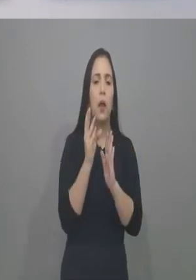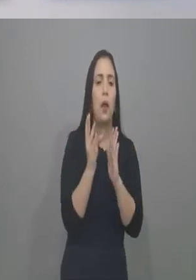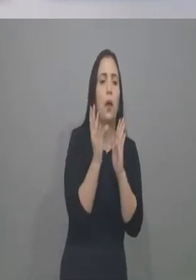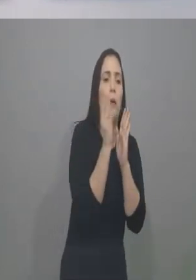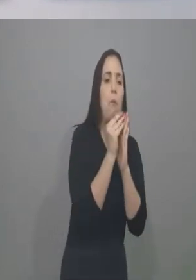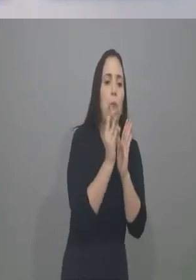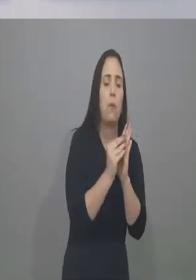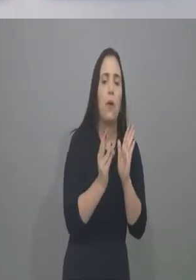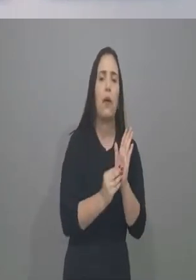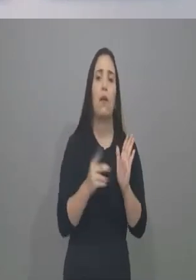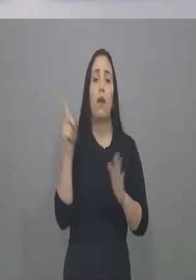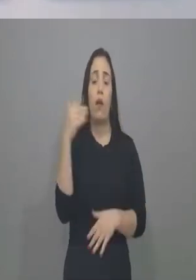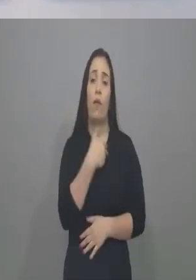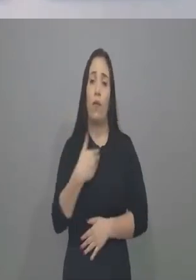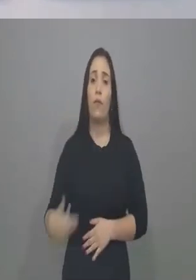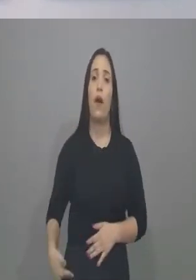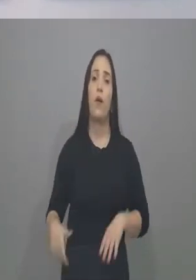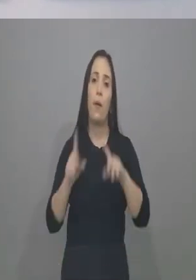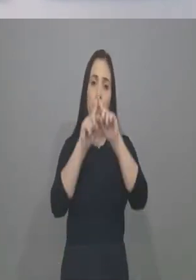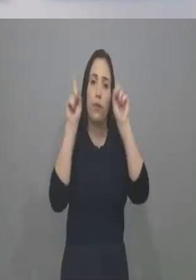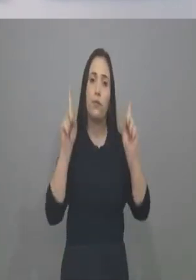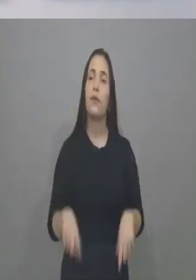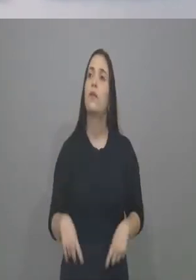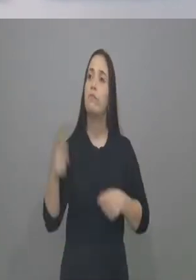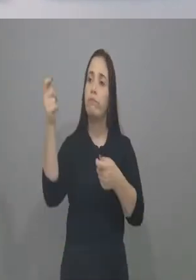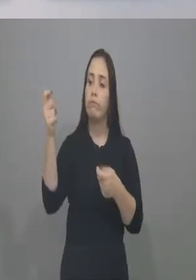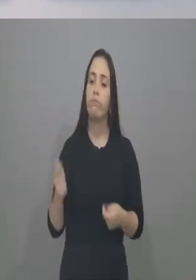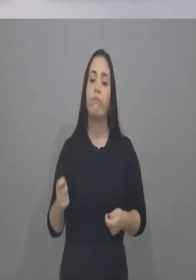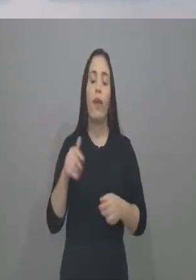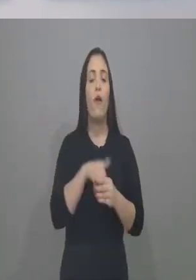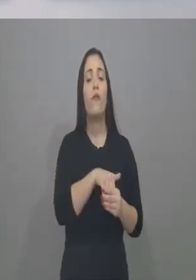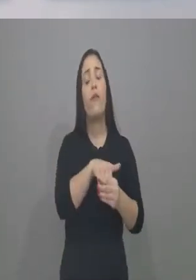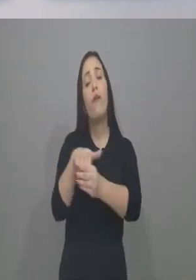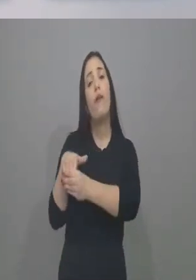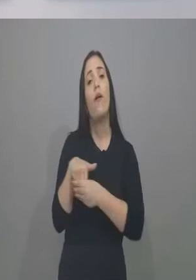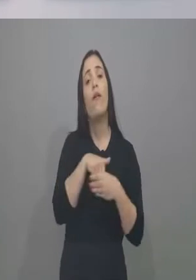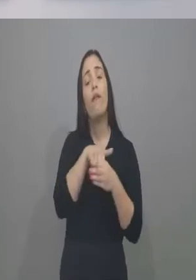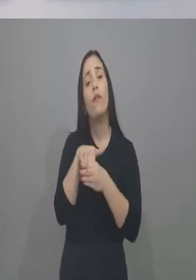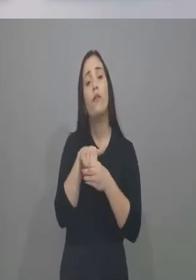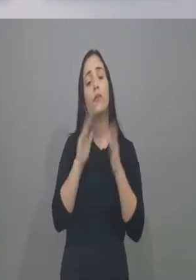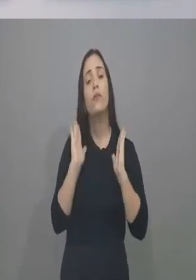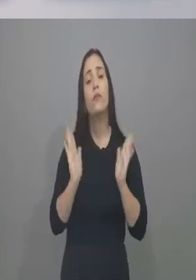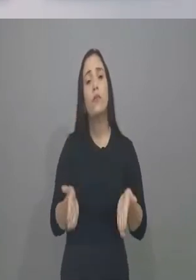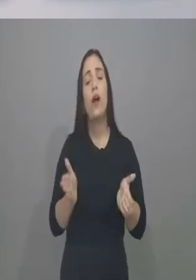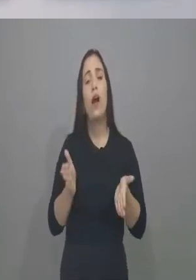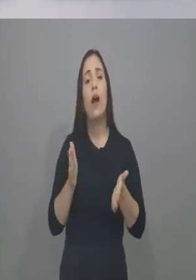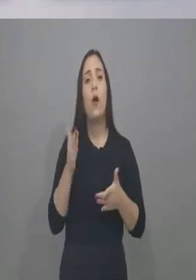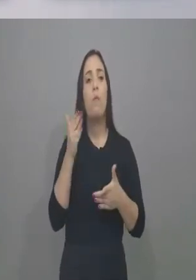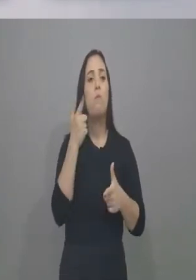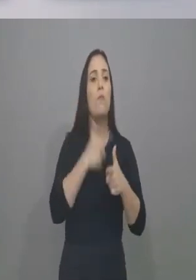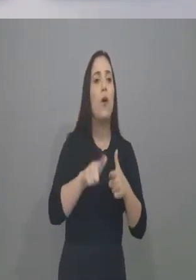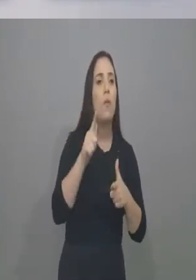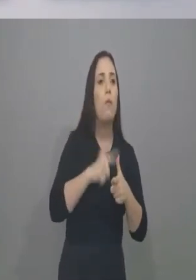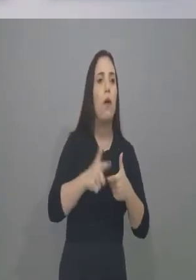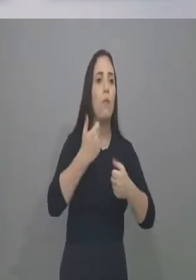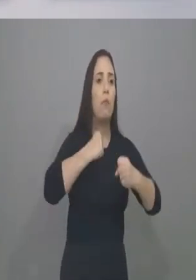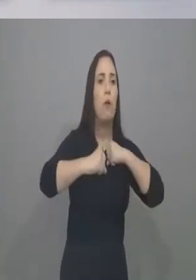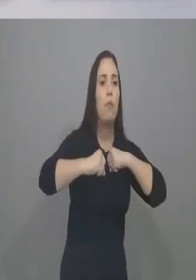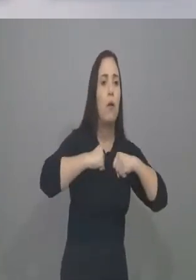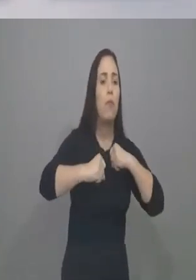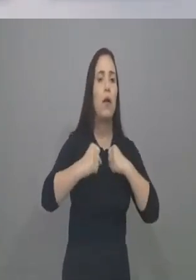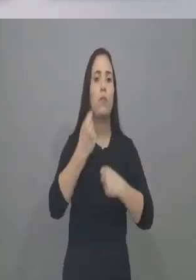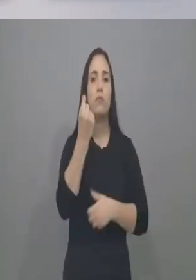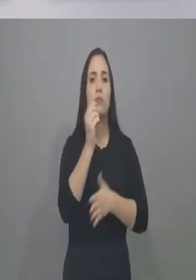quer dizer, o governo mandava o projeto do orçamento, era votado sem ter maiores problemas, sem emenda. E hoje,